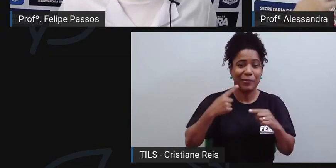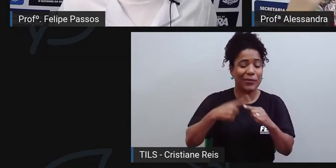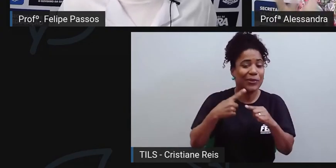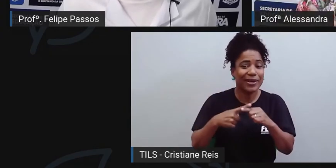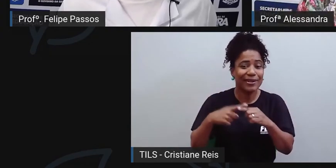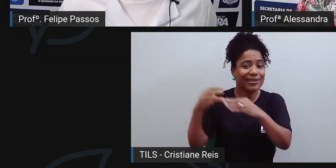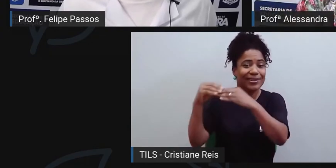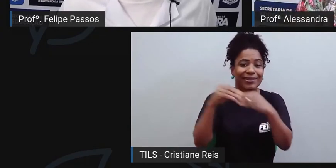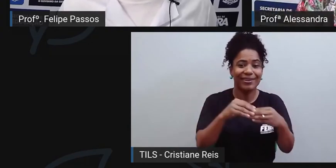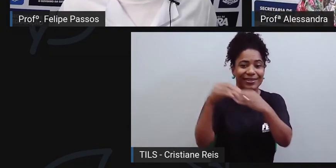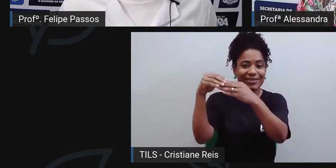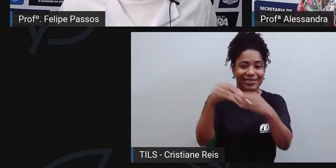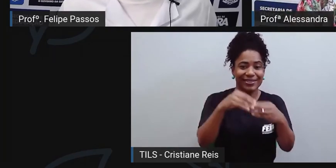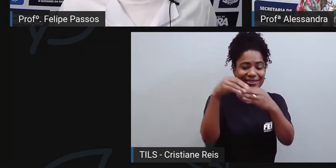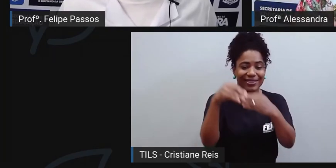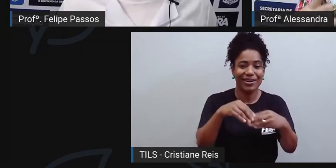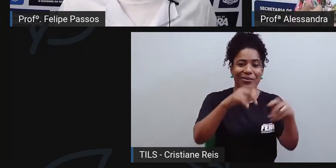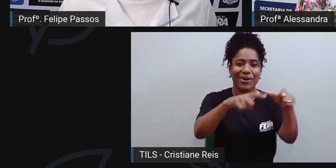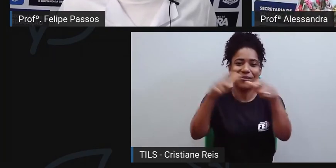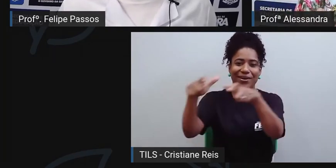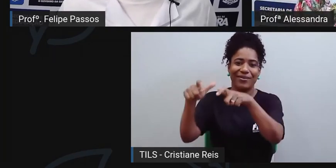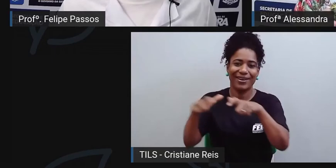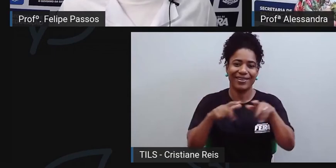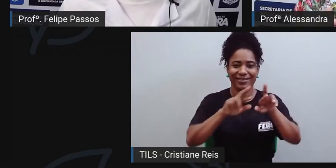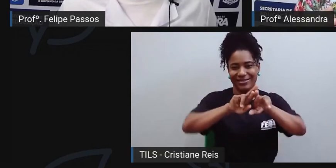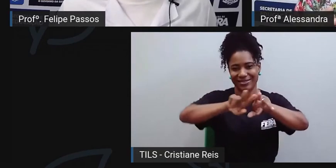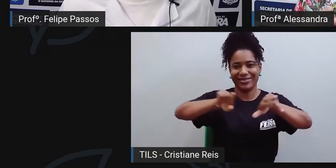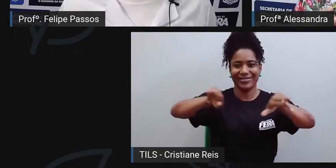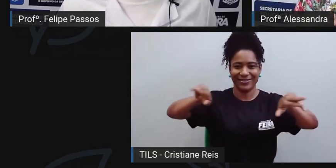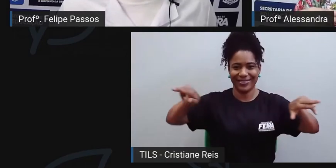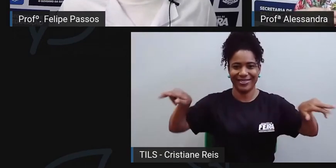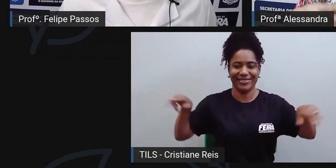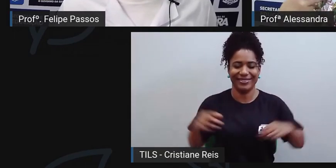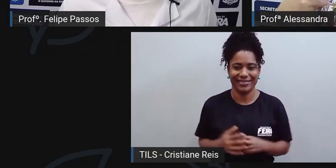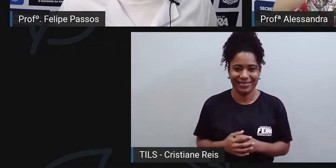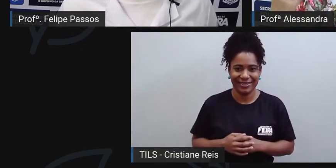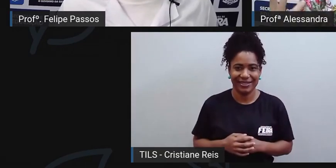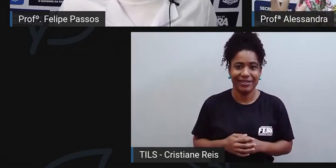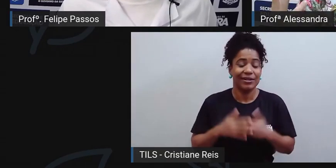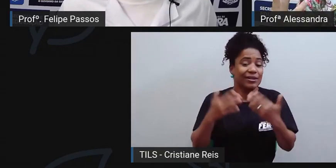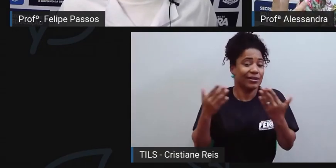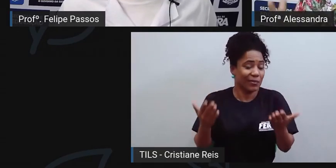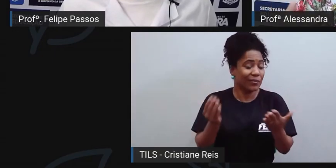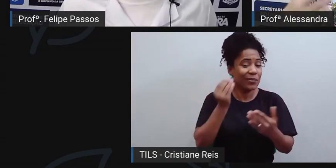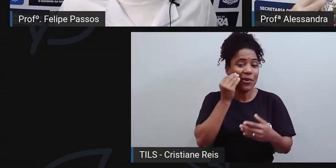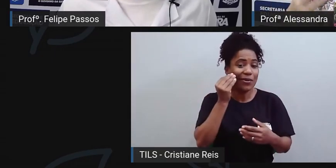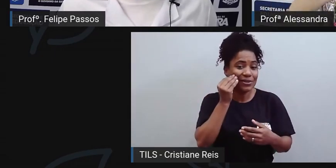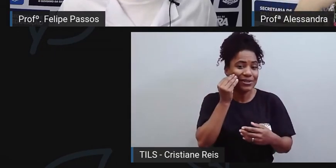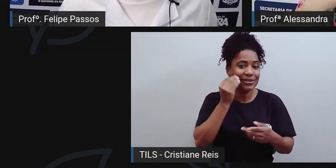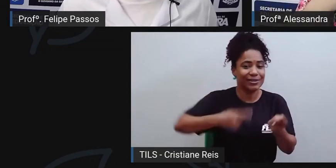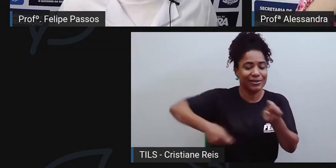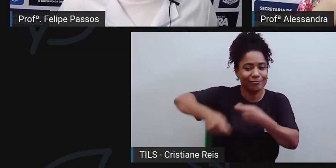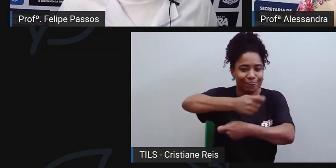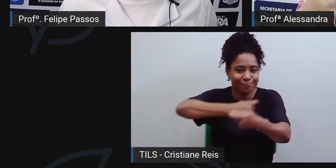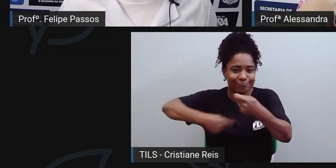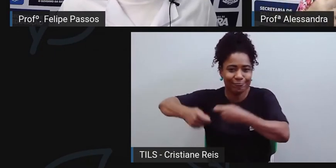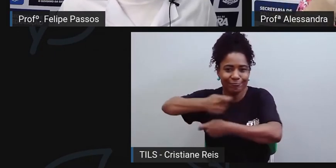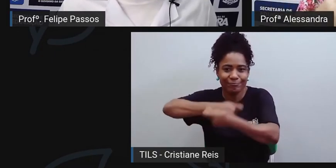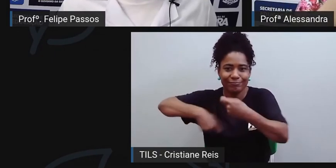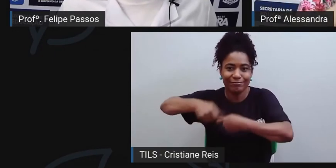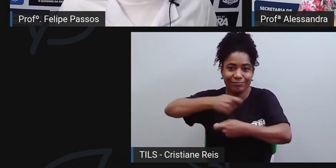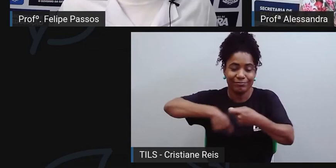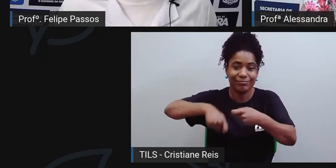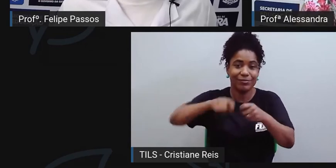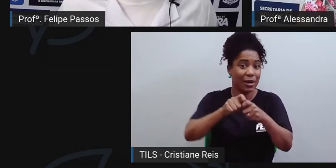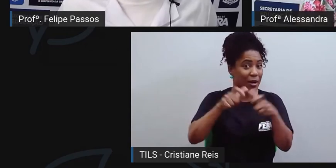de vários lugares diferentes. Então, não tem... É um mercado muito amplo. Não que as... Entenda, não é que as